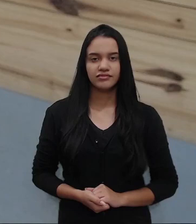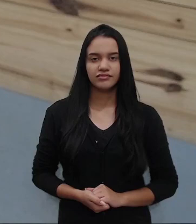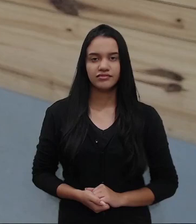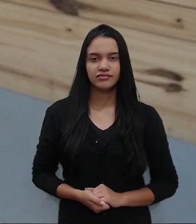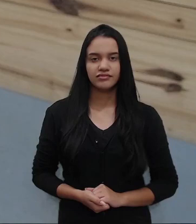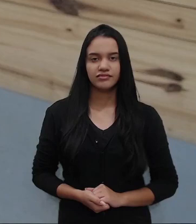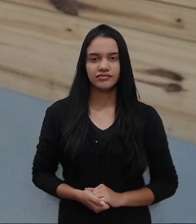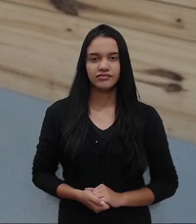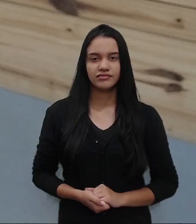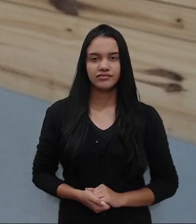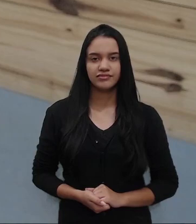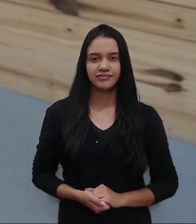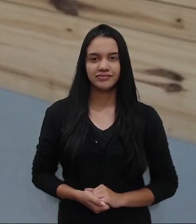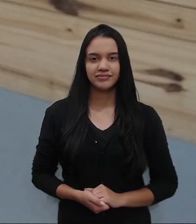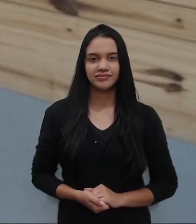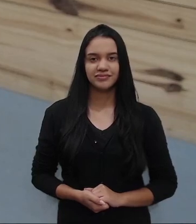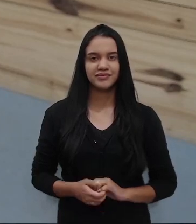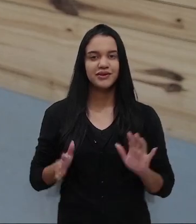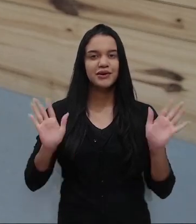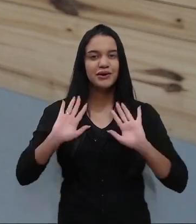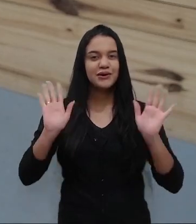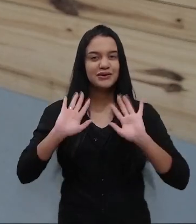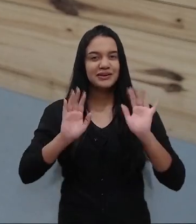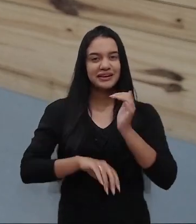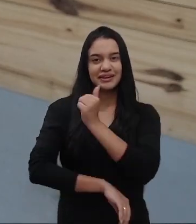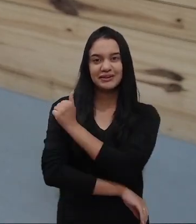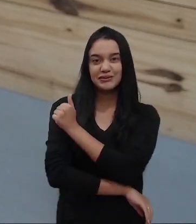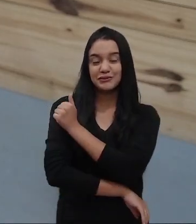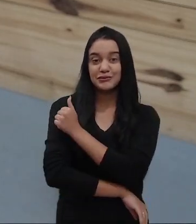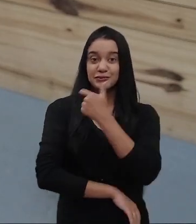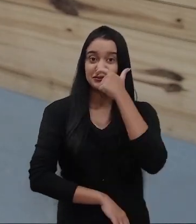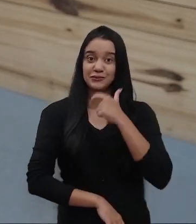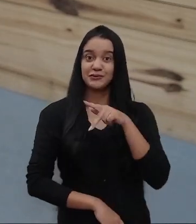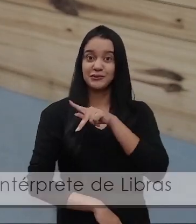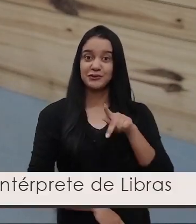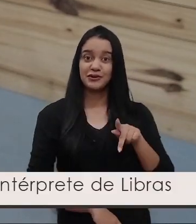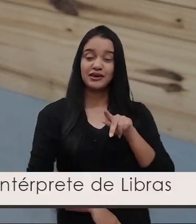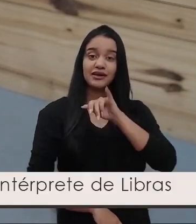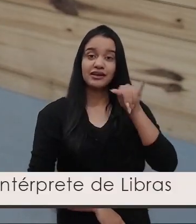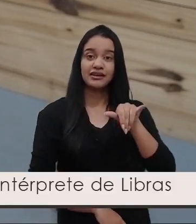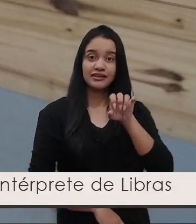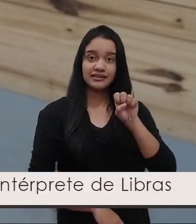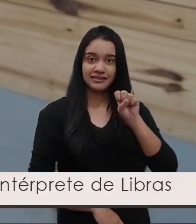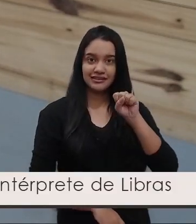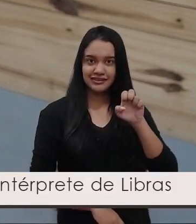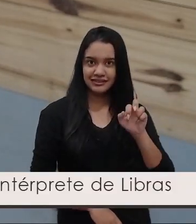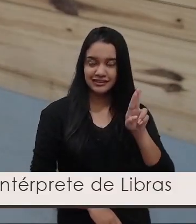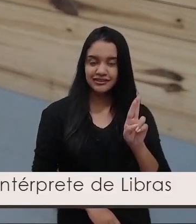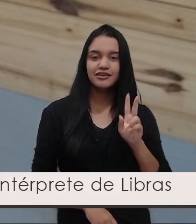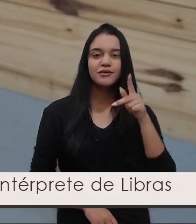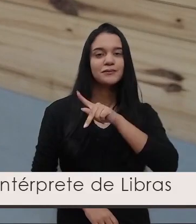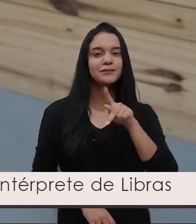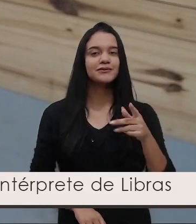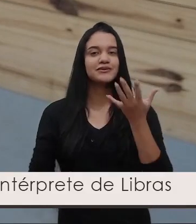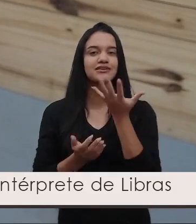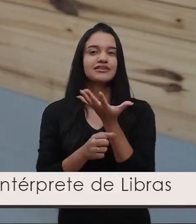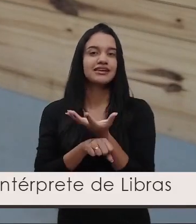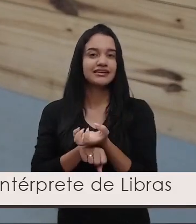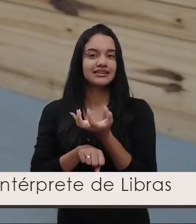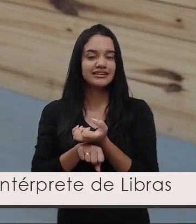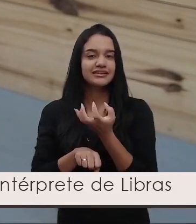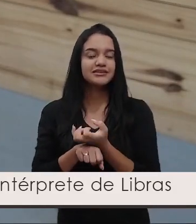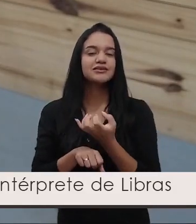uma janela de libras. Olá, estudantes. Aqui quem fala é o professor Jessé Barbosa, professor da disciplina de